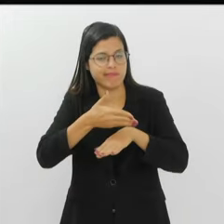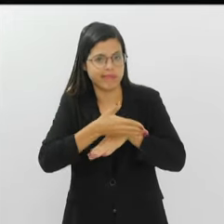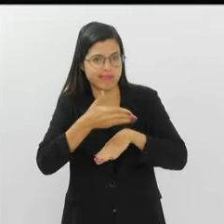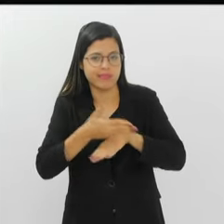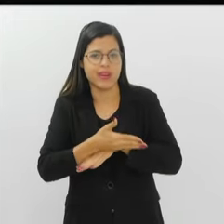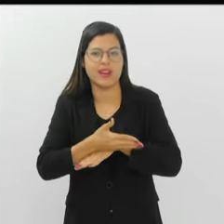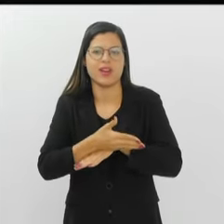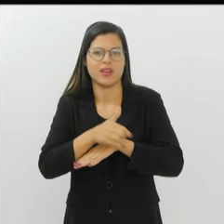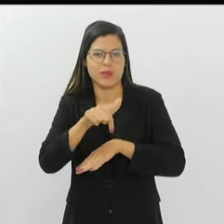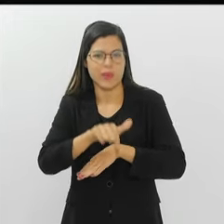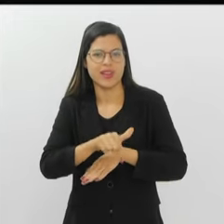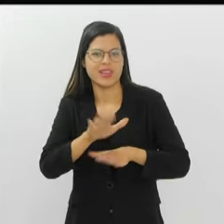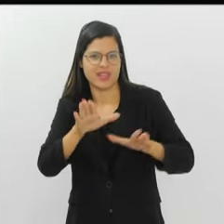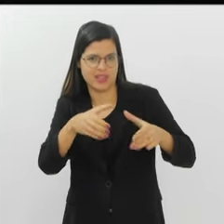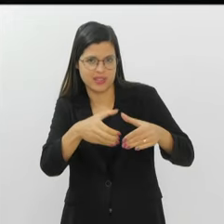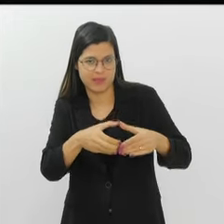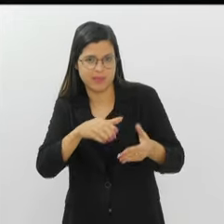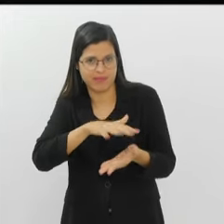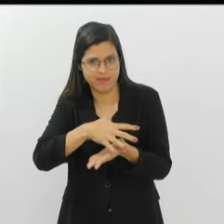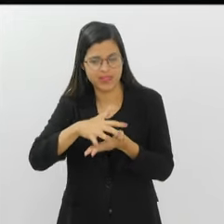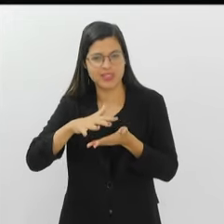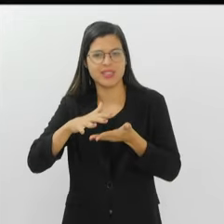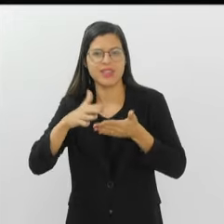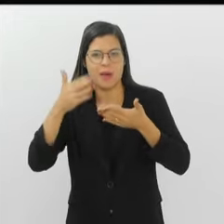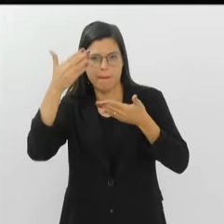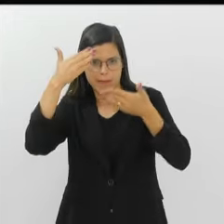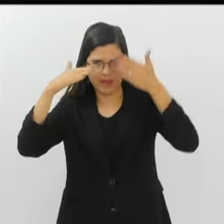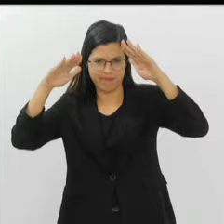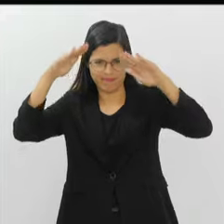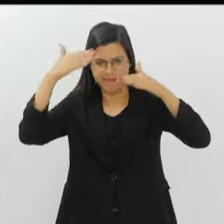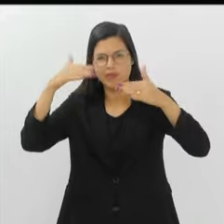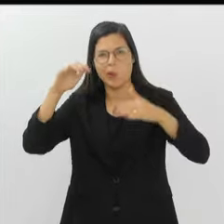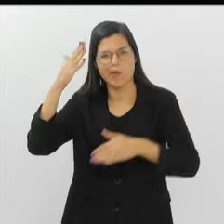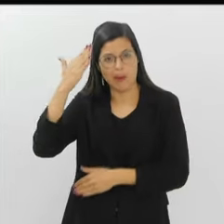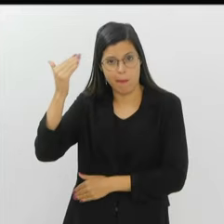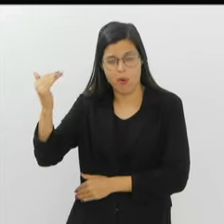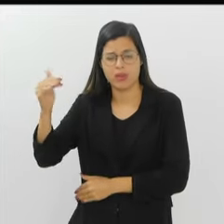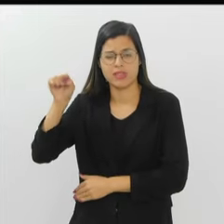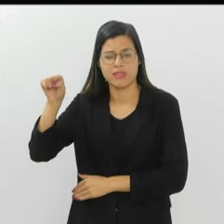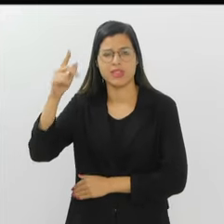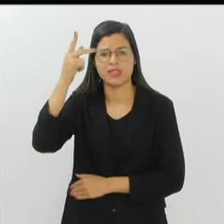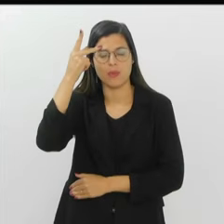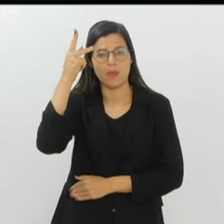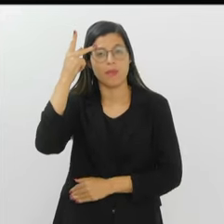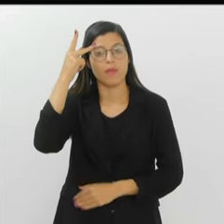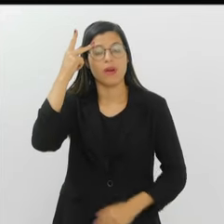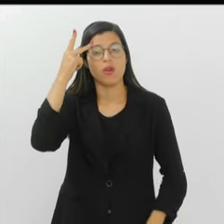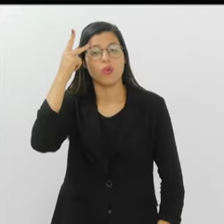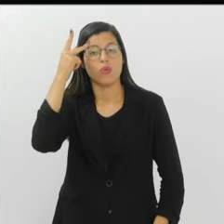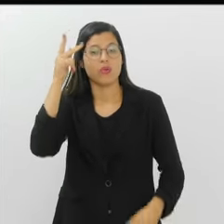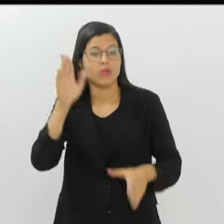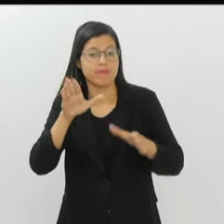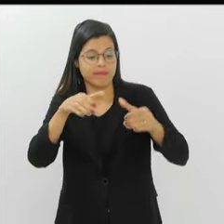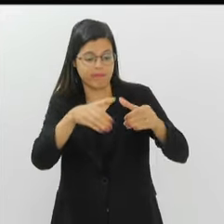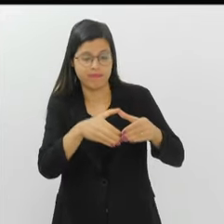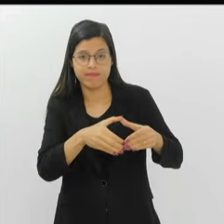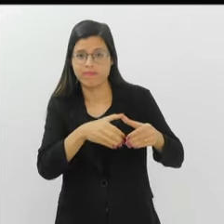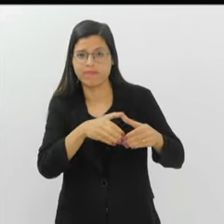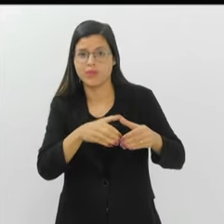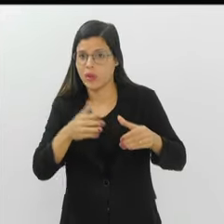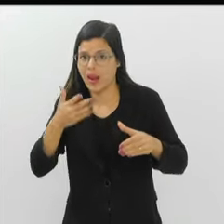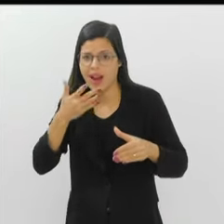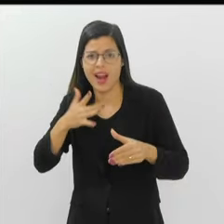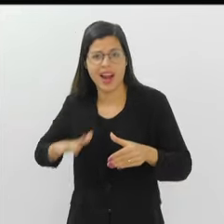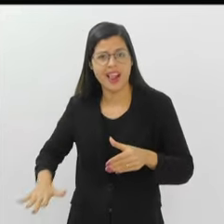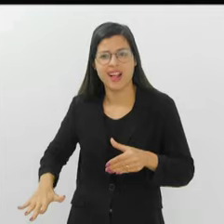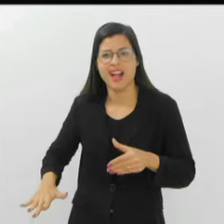a escola de samba Mocidade Alegre, que é uma escola bastante conceituada e tradicional em São Paulo. E nessa escola eu desde